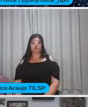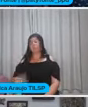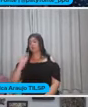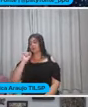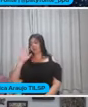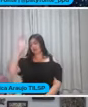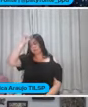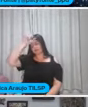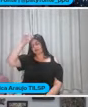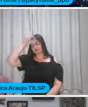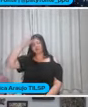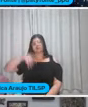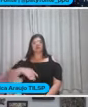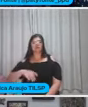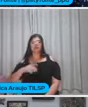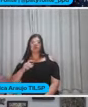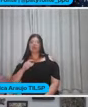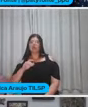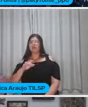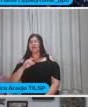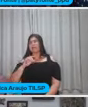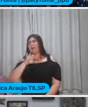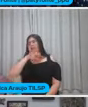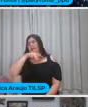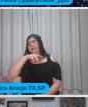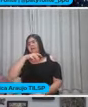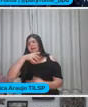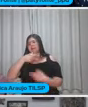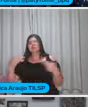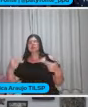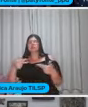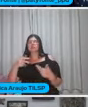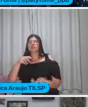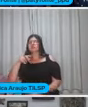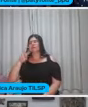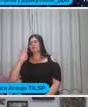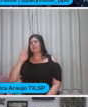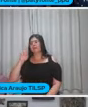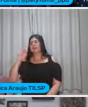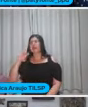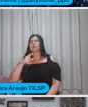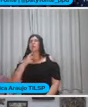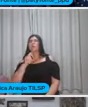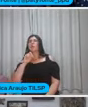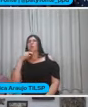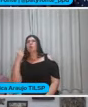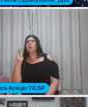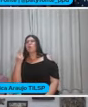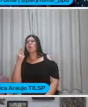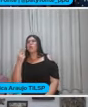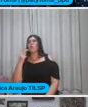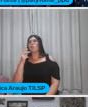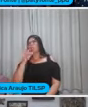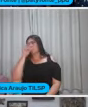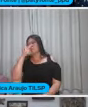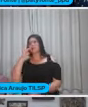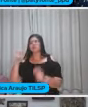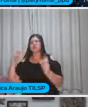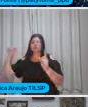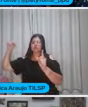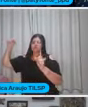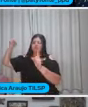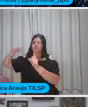Que tais animais São vertebrados Ou Que plantas Fazem fotossíntese Mas Mônica Você